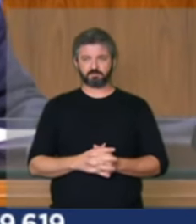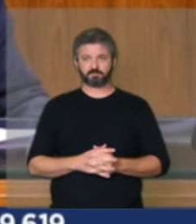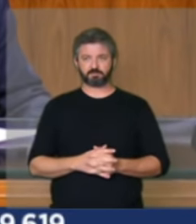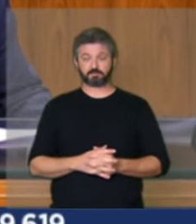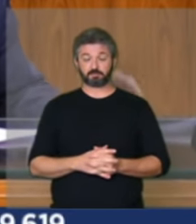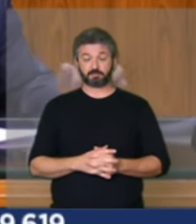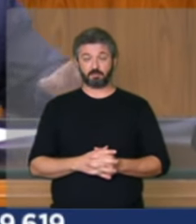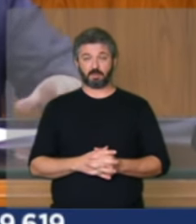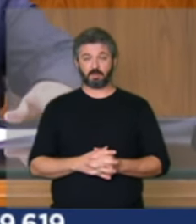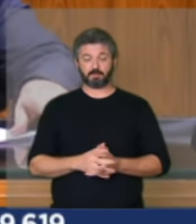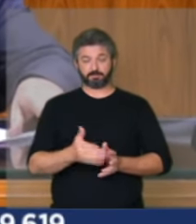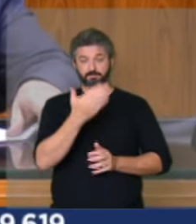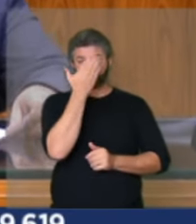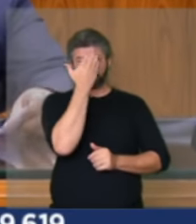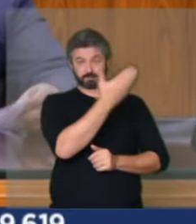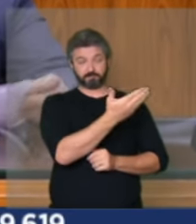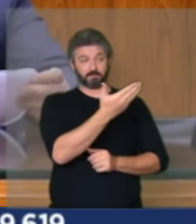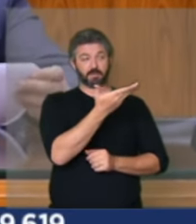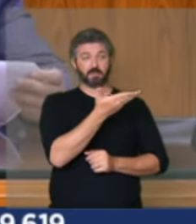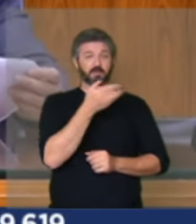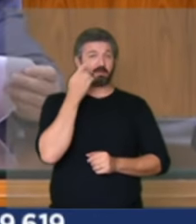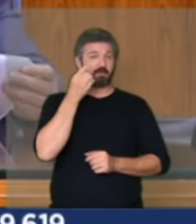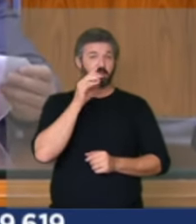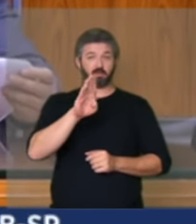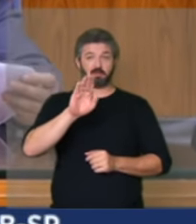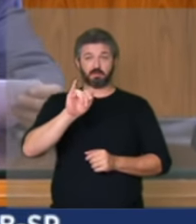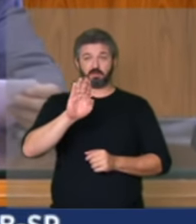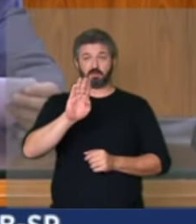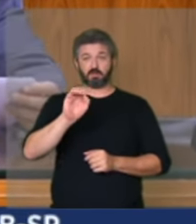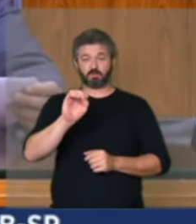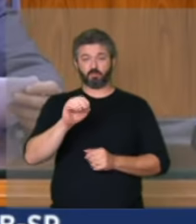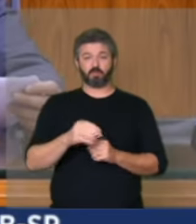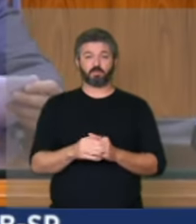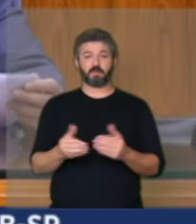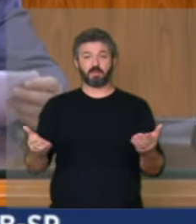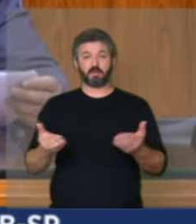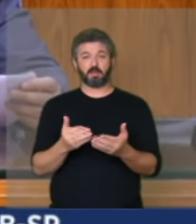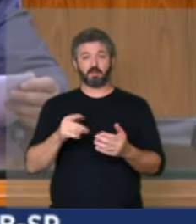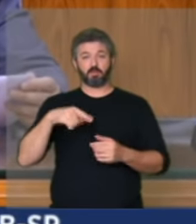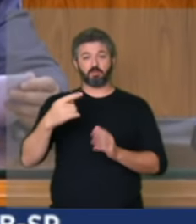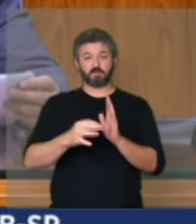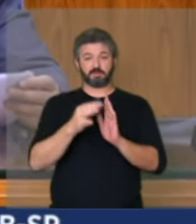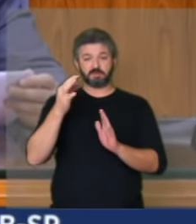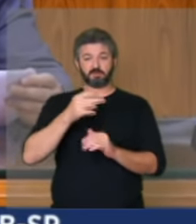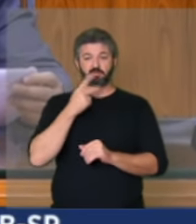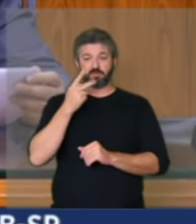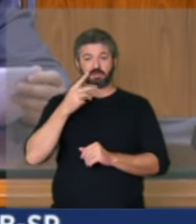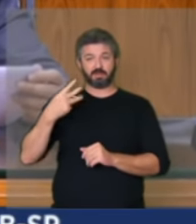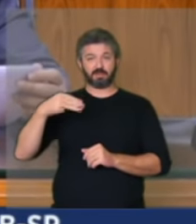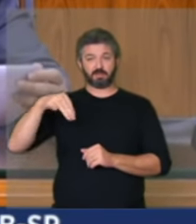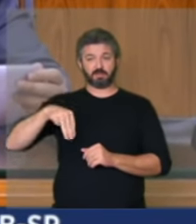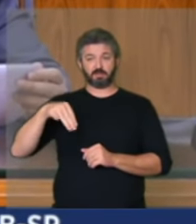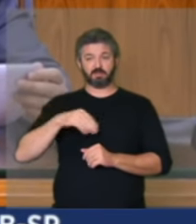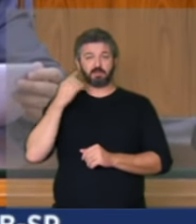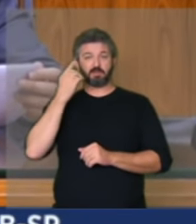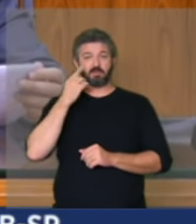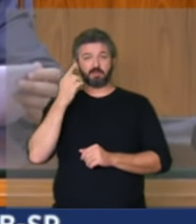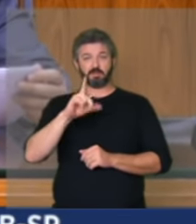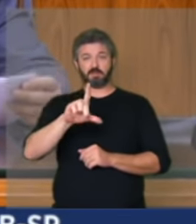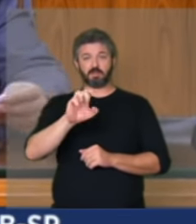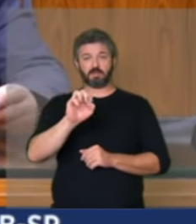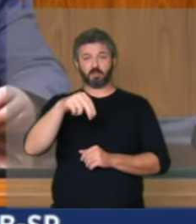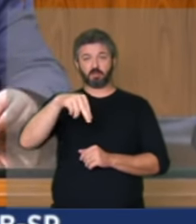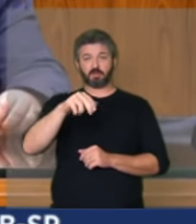obrigado ao deputado Bibo Nunes próximo orador inscrito pelo prazo de 3 minutos deputado Leonardo